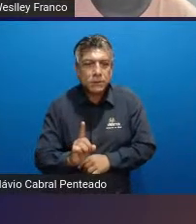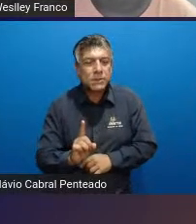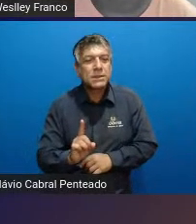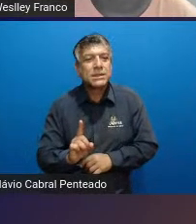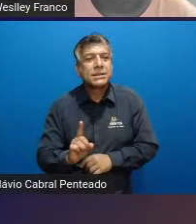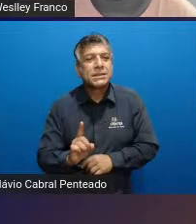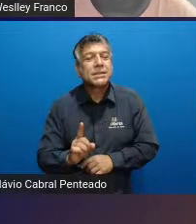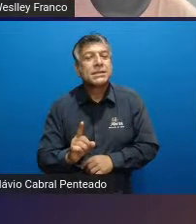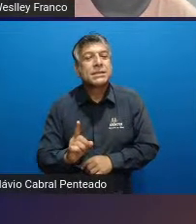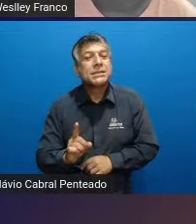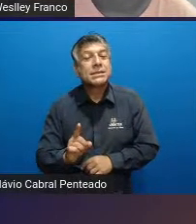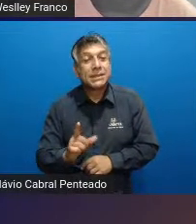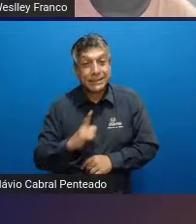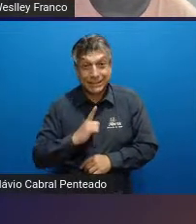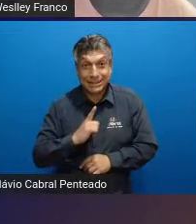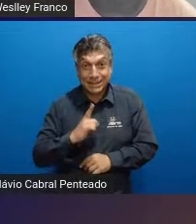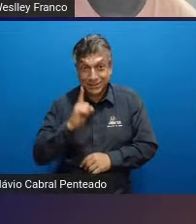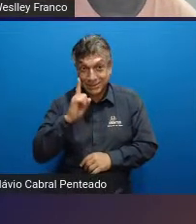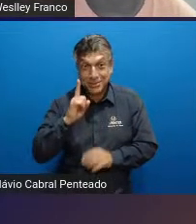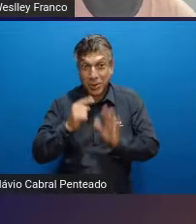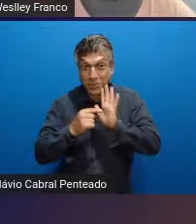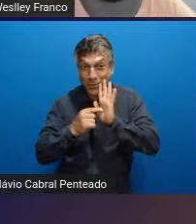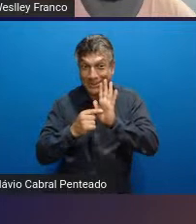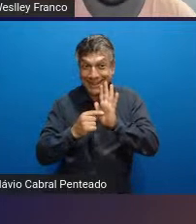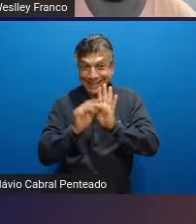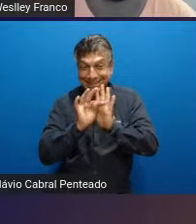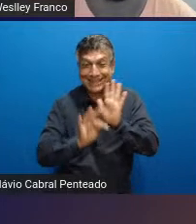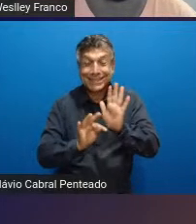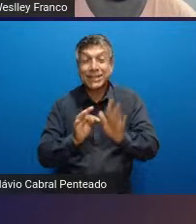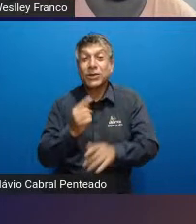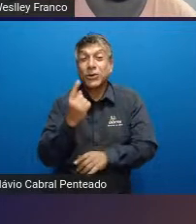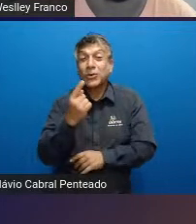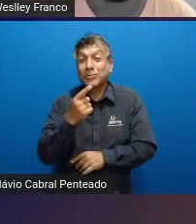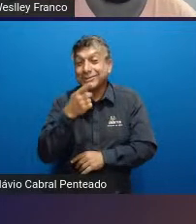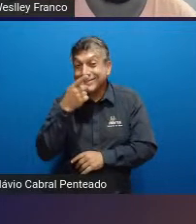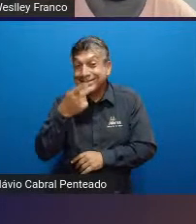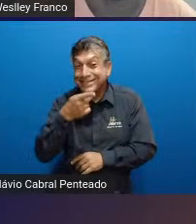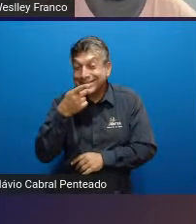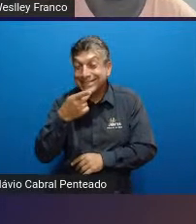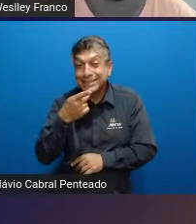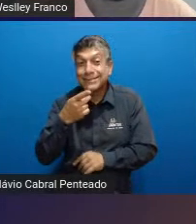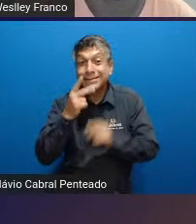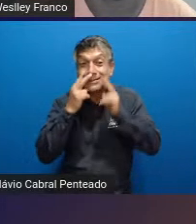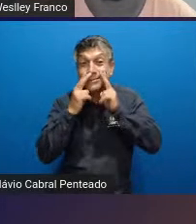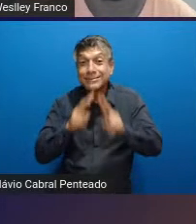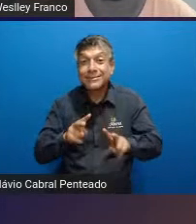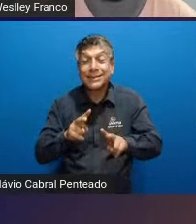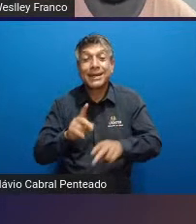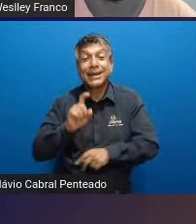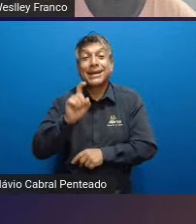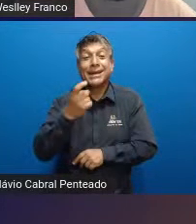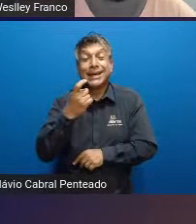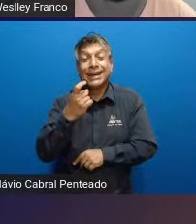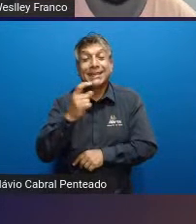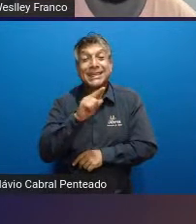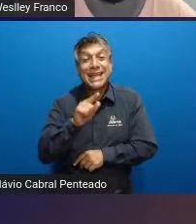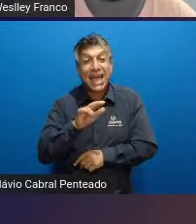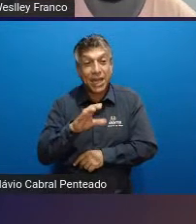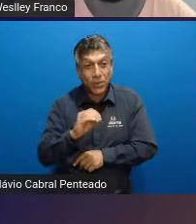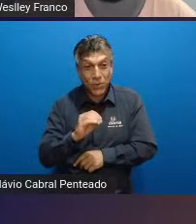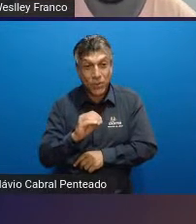comentado acima e nós trouxemos aqui uma fala é do ex-zagueiro de futebol